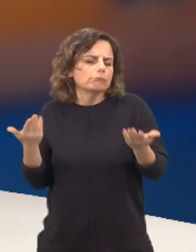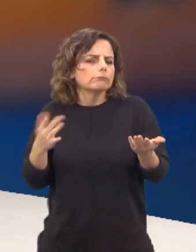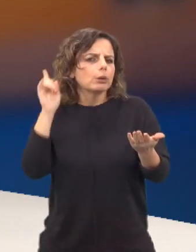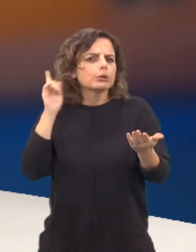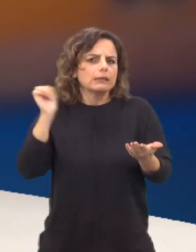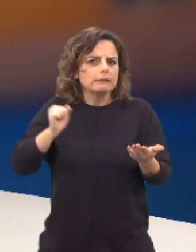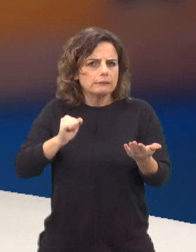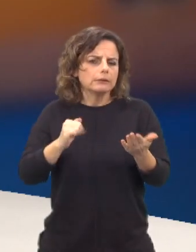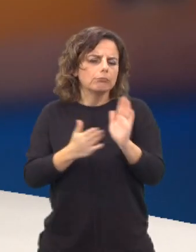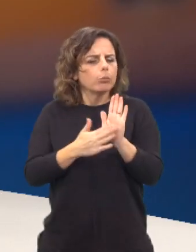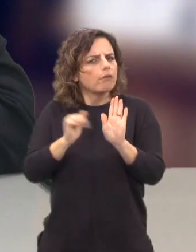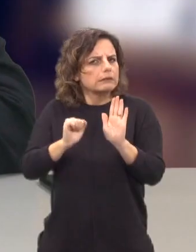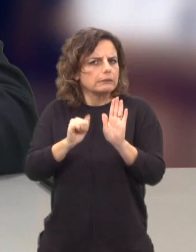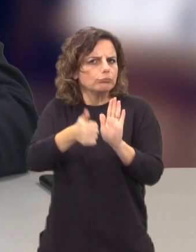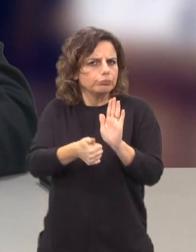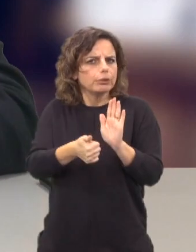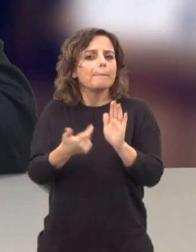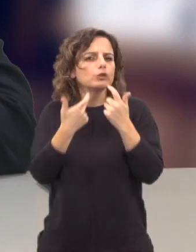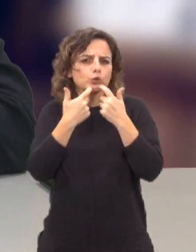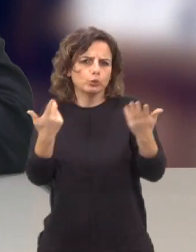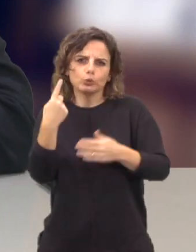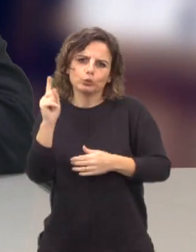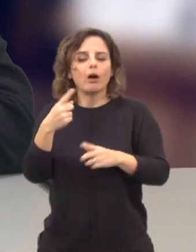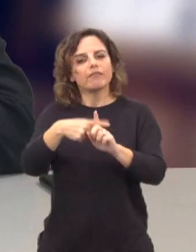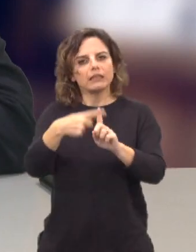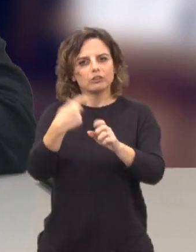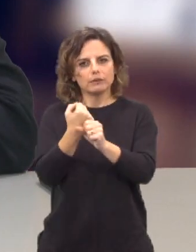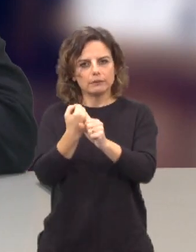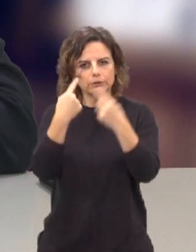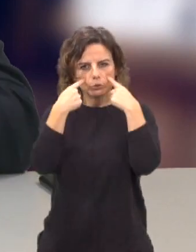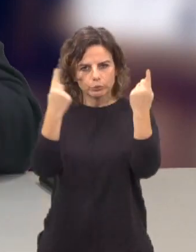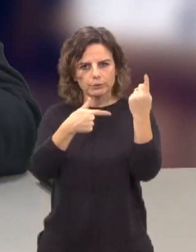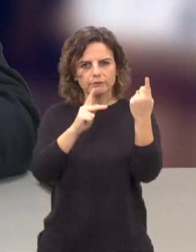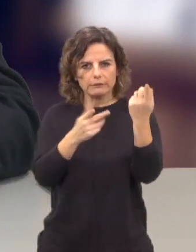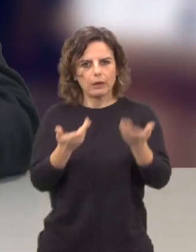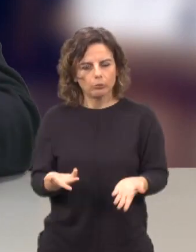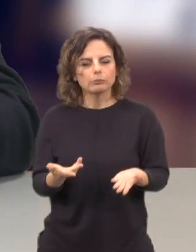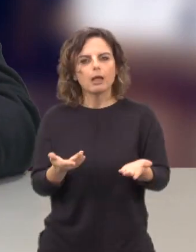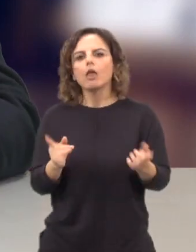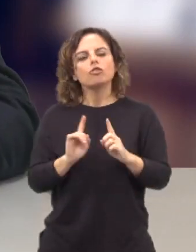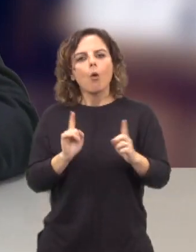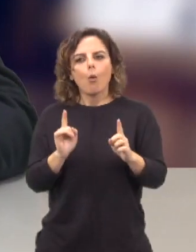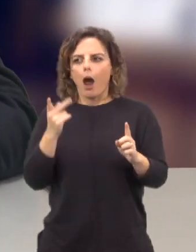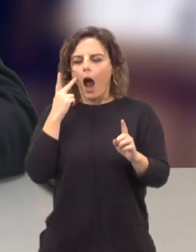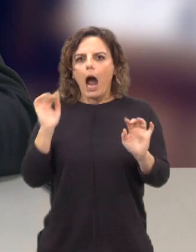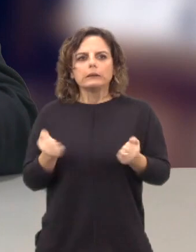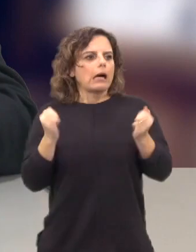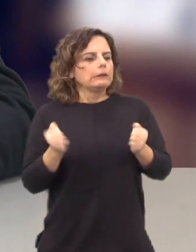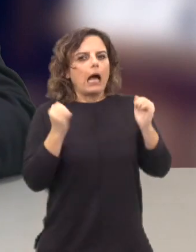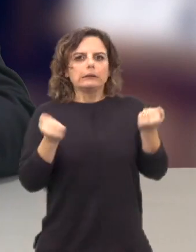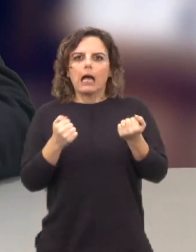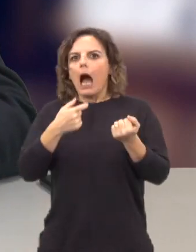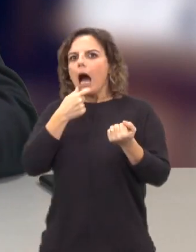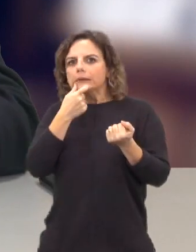mostram relevância, mas não são tudo. Essa é a vantagem do serviço público de televisão. Não joga a sua sobrevivência